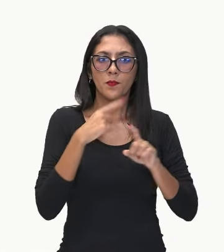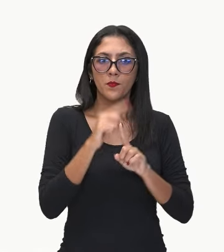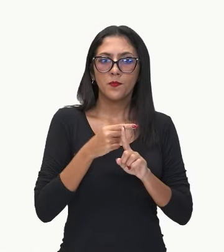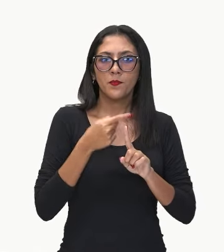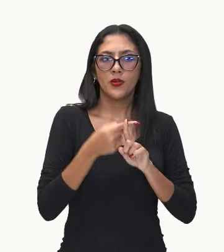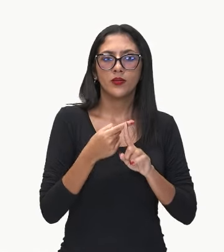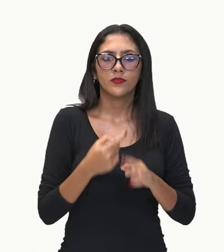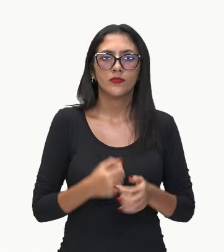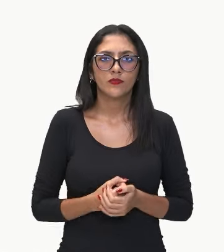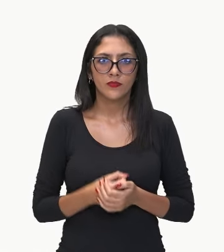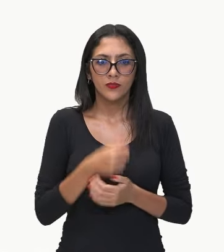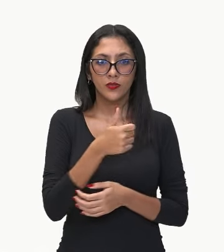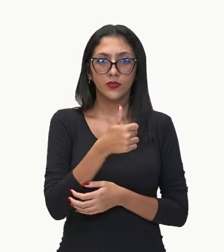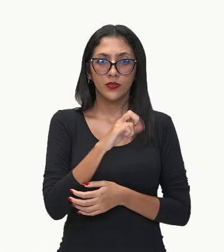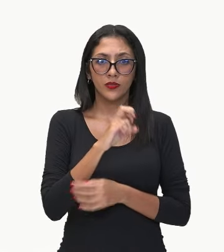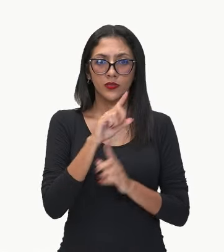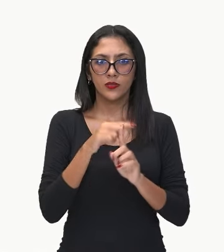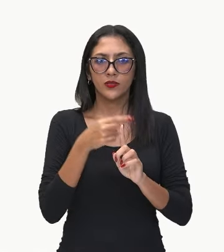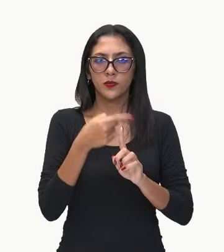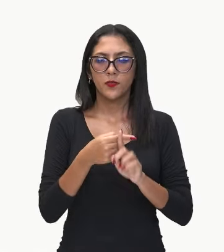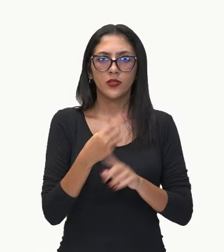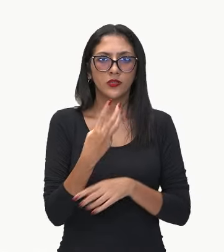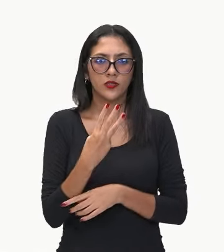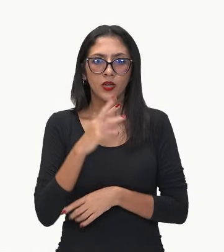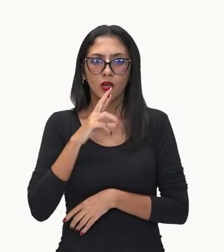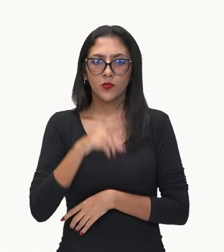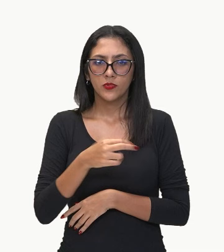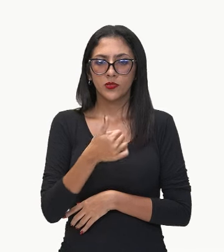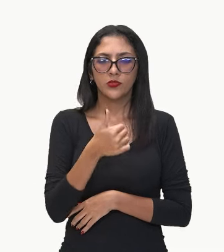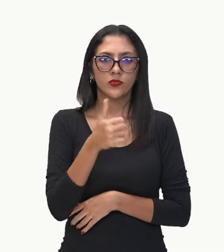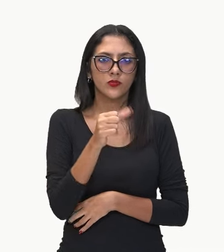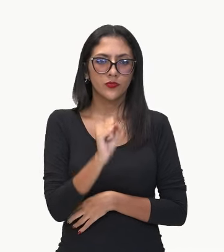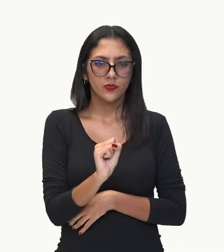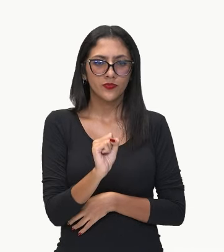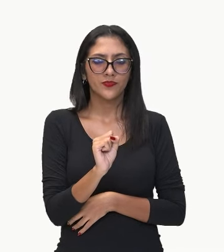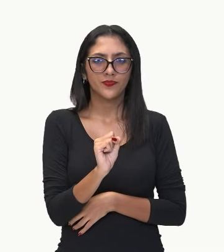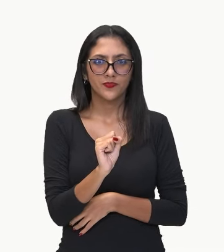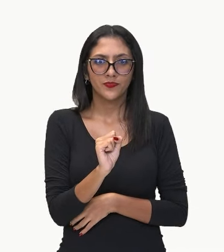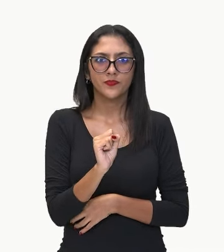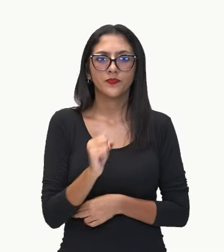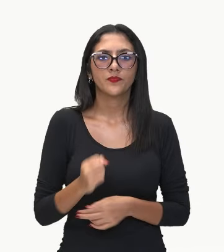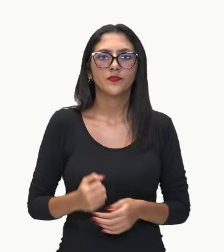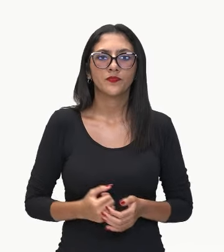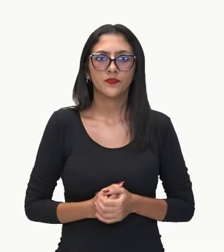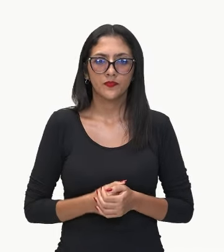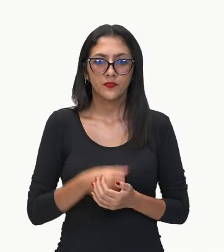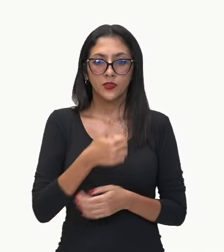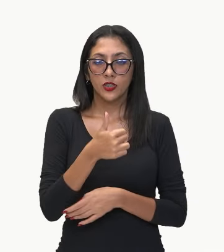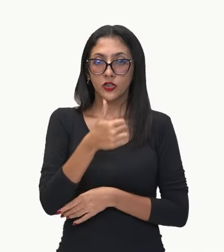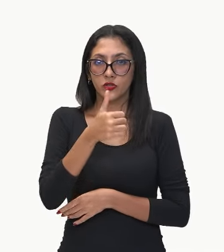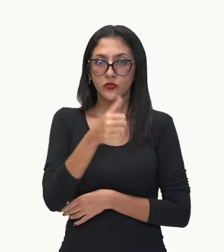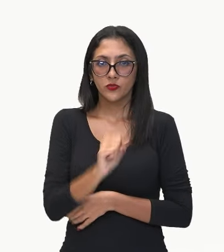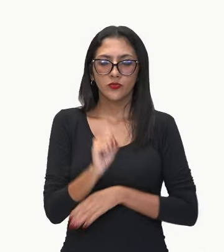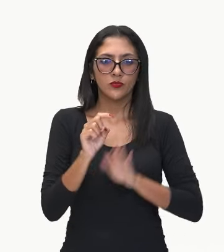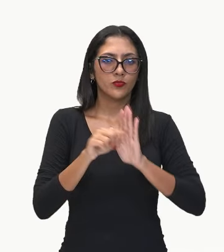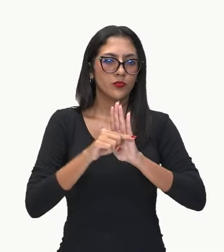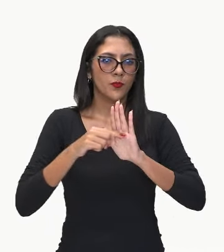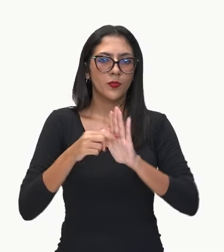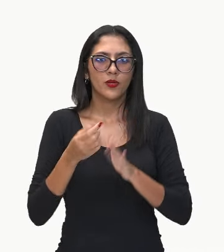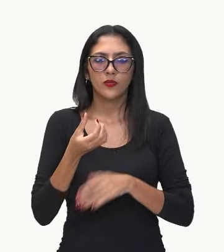15 mais 3, eu tenho quem aqui? 18. 18 menos 6.